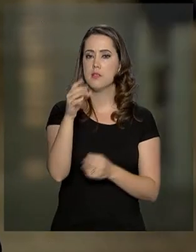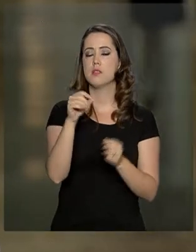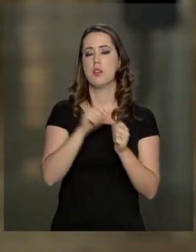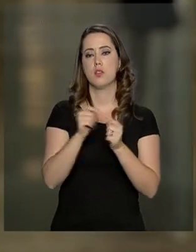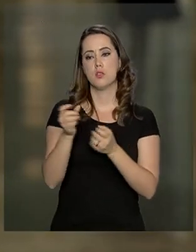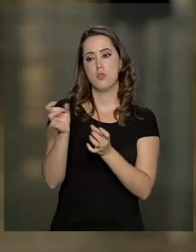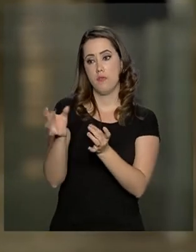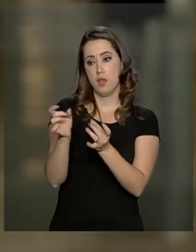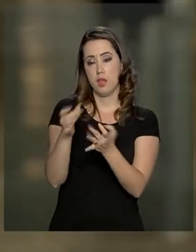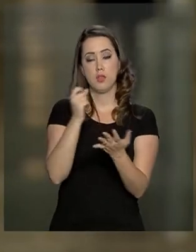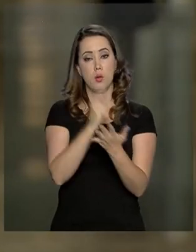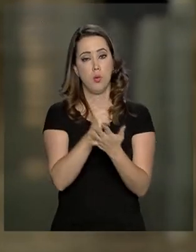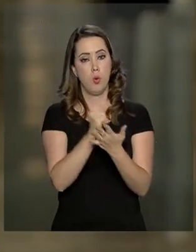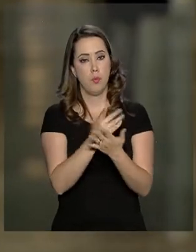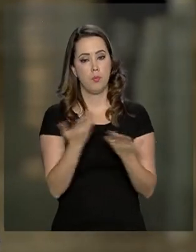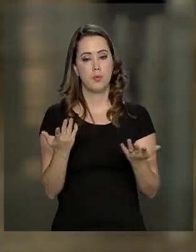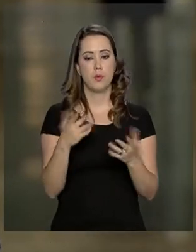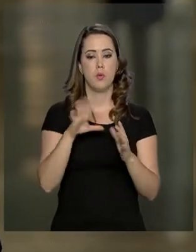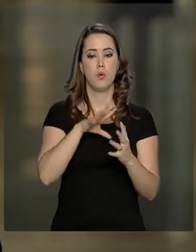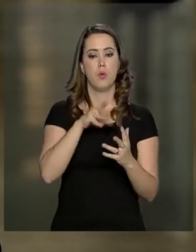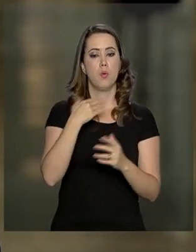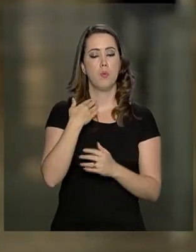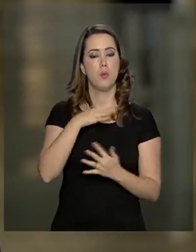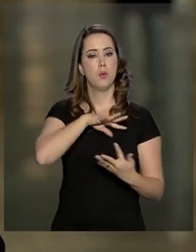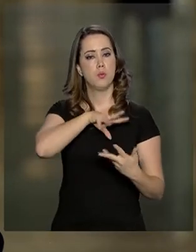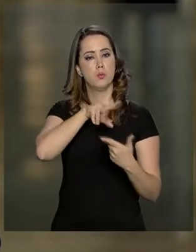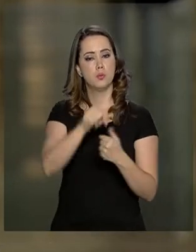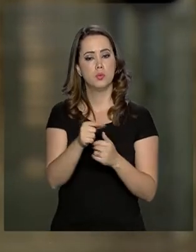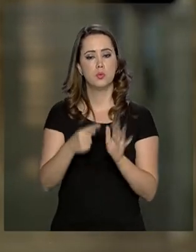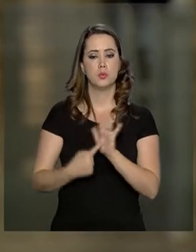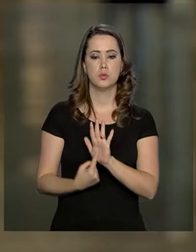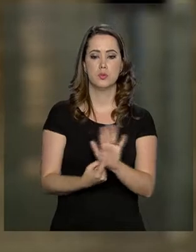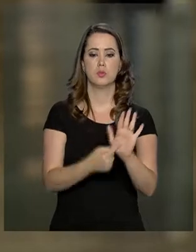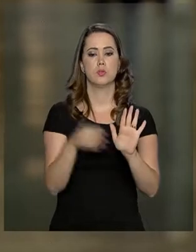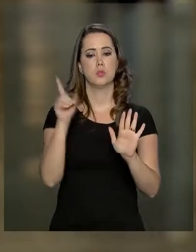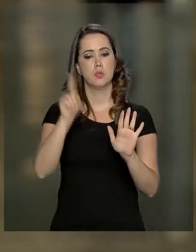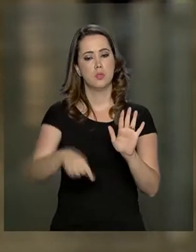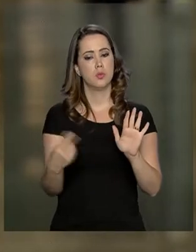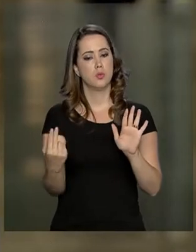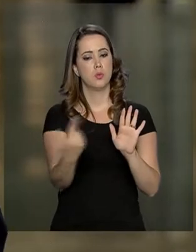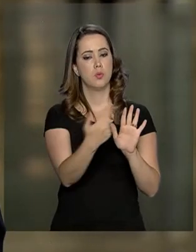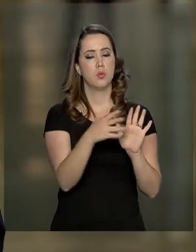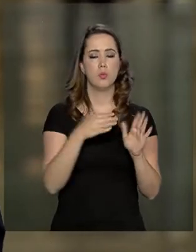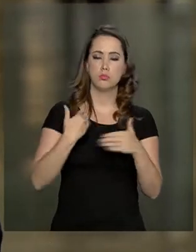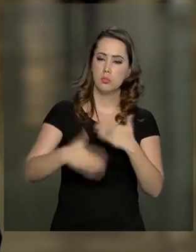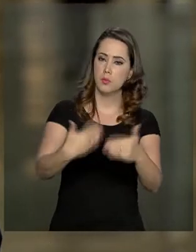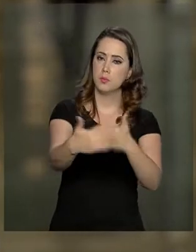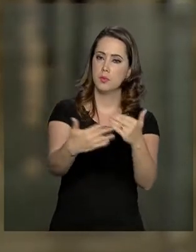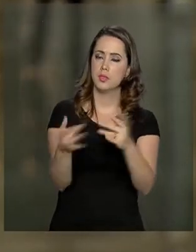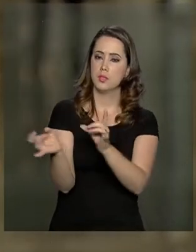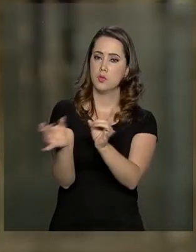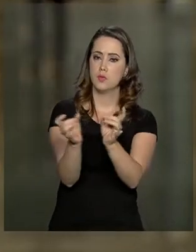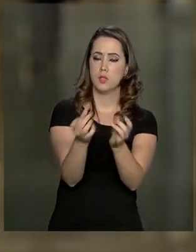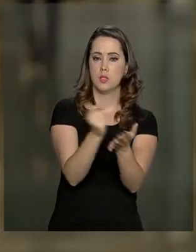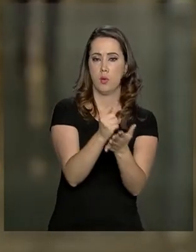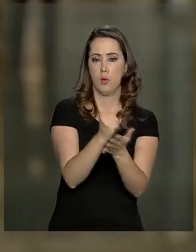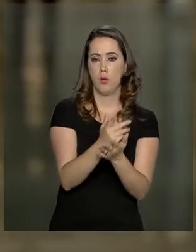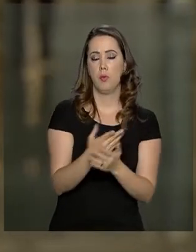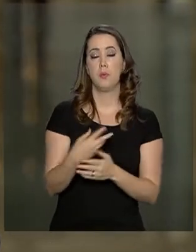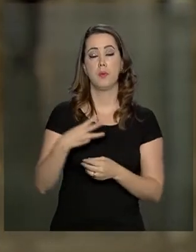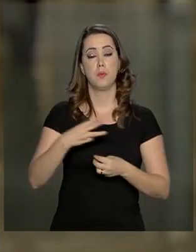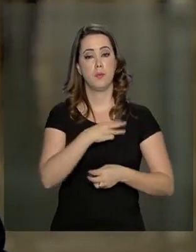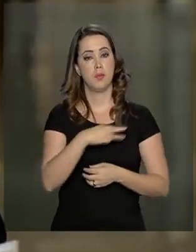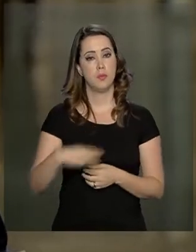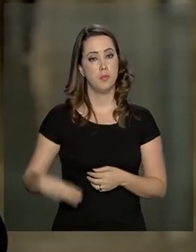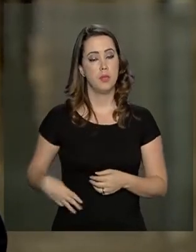negócios. A metodologia do Banco Mundial serve como um modelo de competitividade. Segundo o ministro Floriano Peixoto,